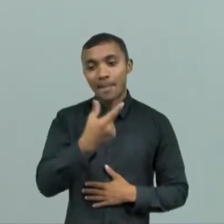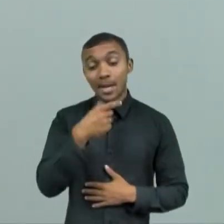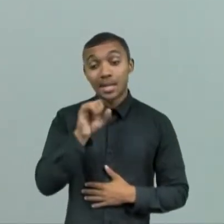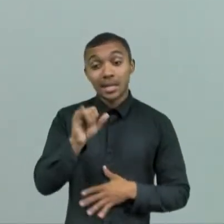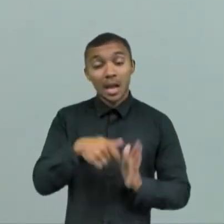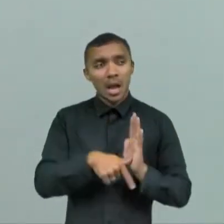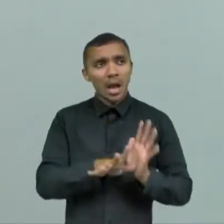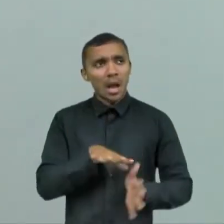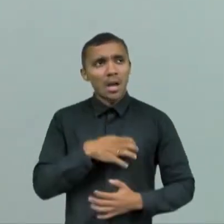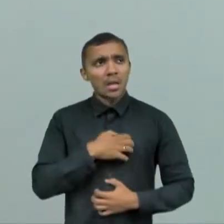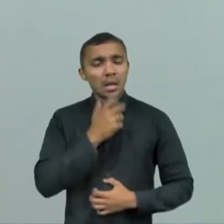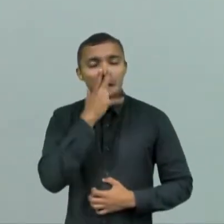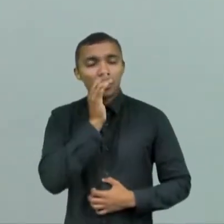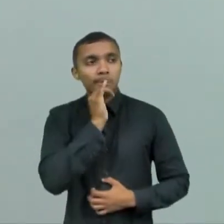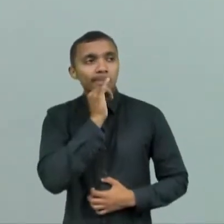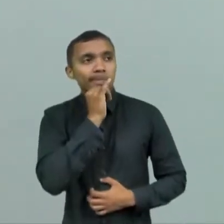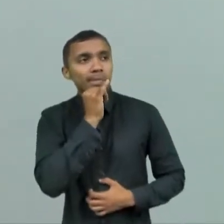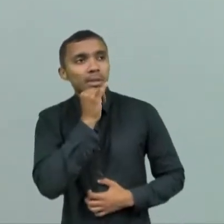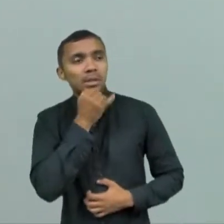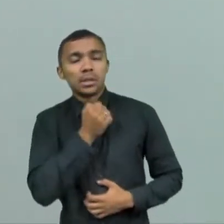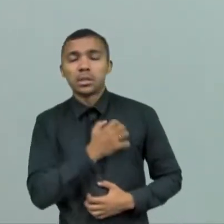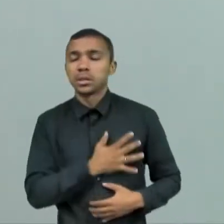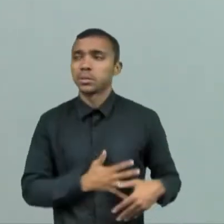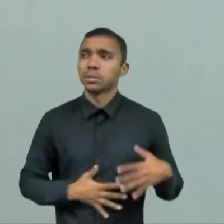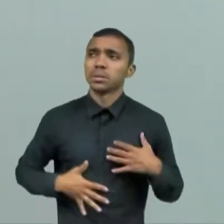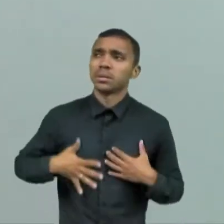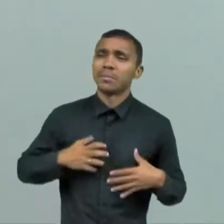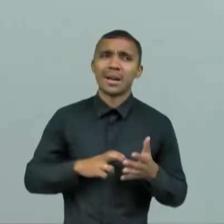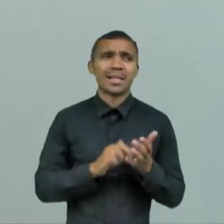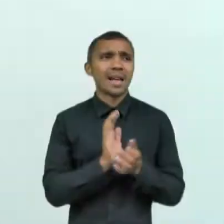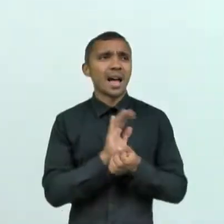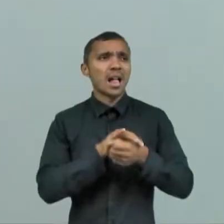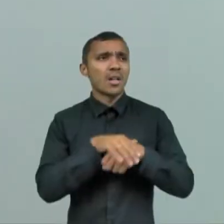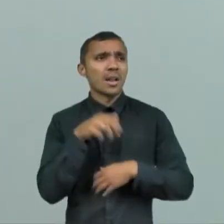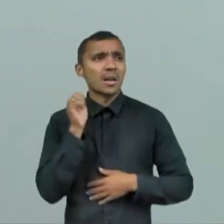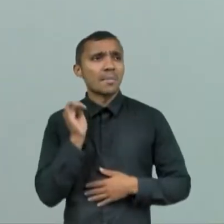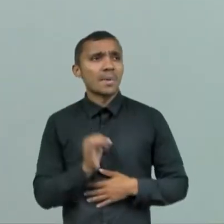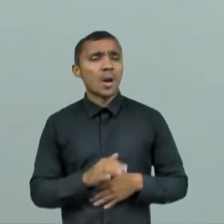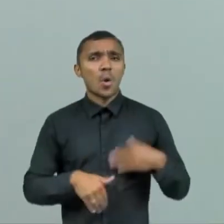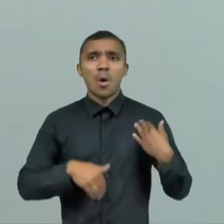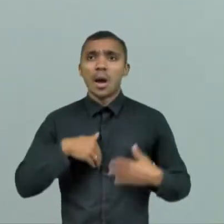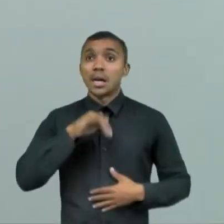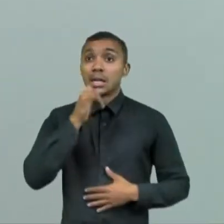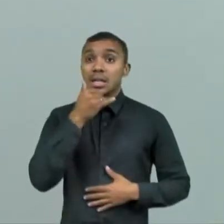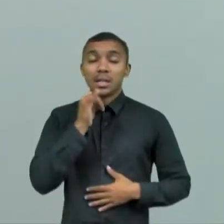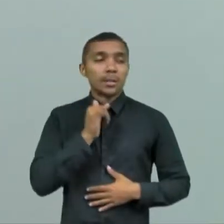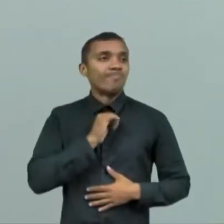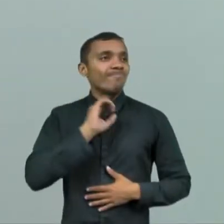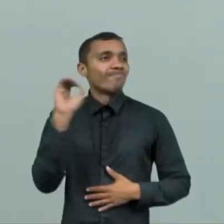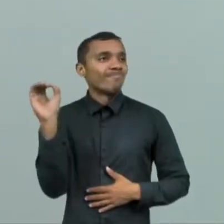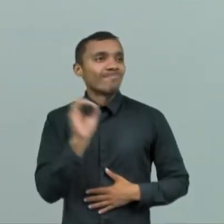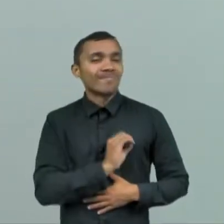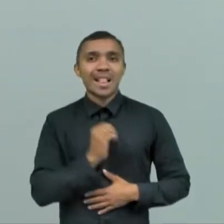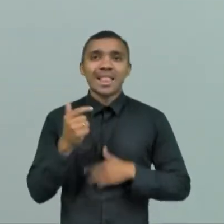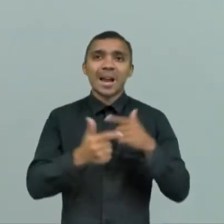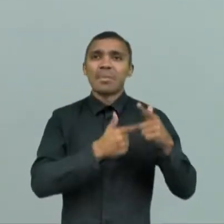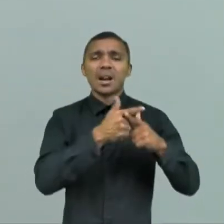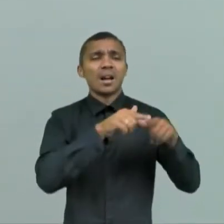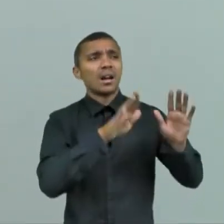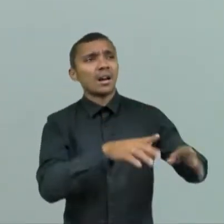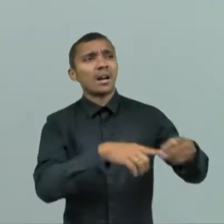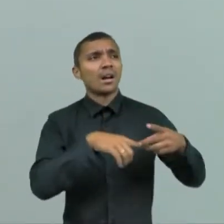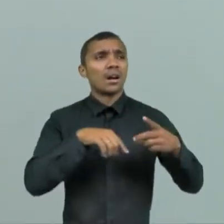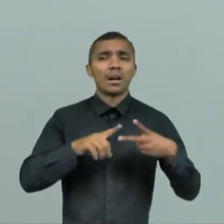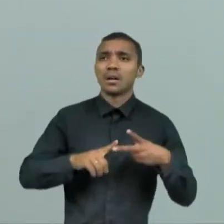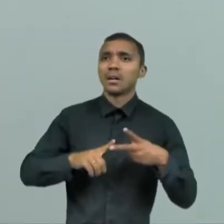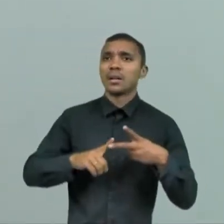tristeza a maior parte do tempo, perda de energia, perda de capacidade de trabalhar, ou perda de capacidade de conseguir